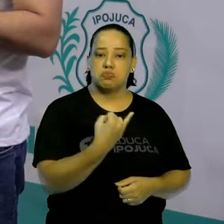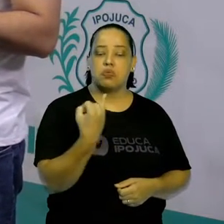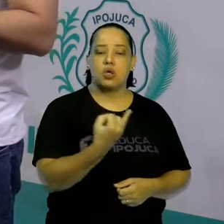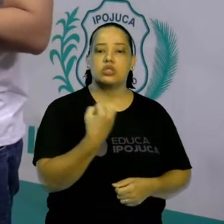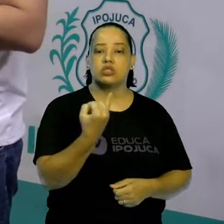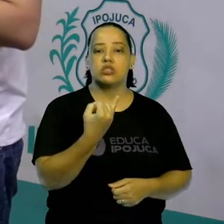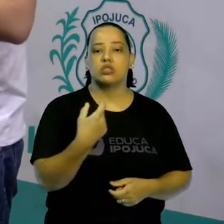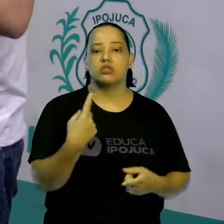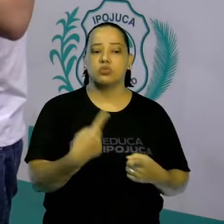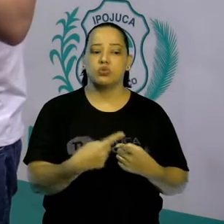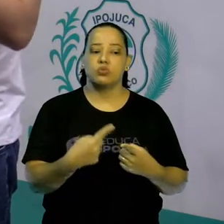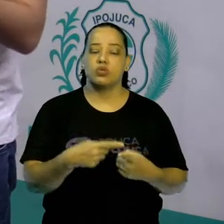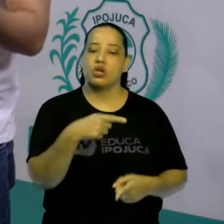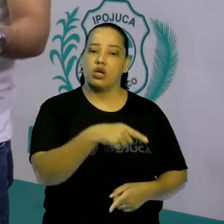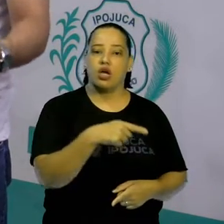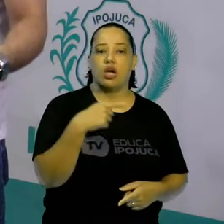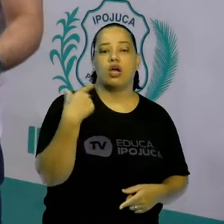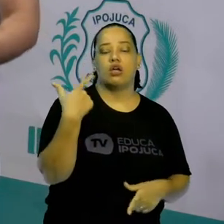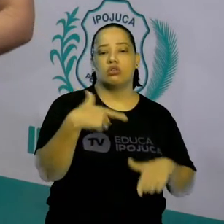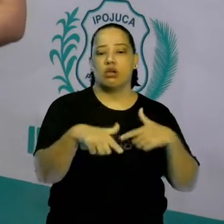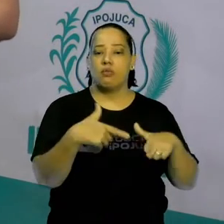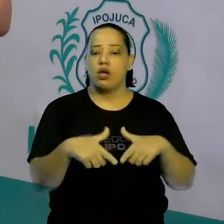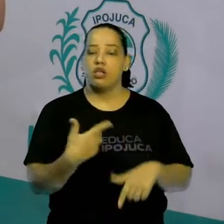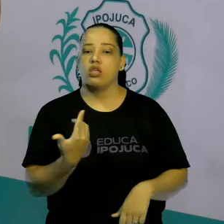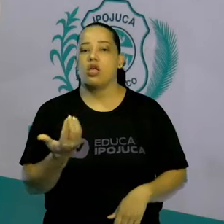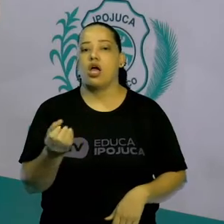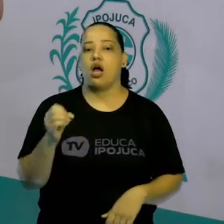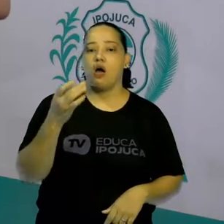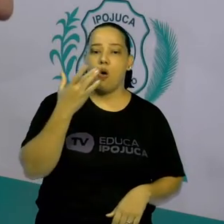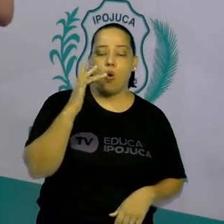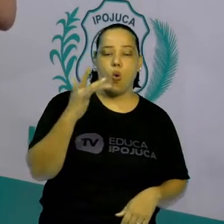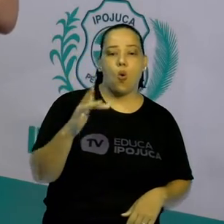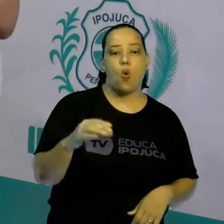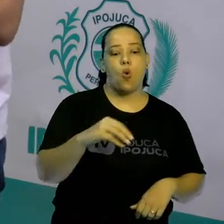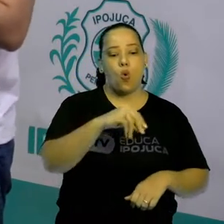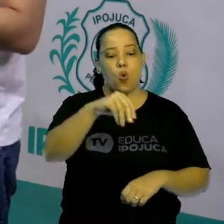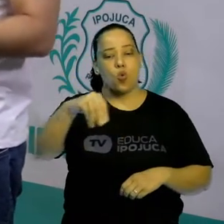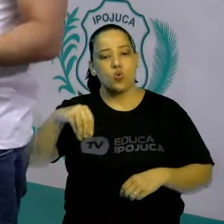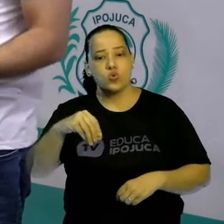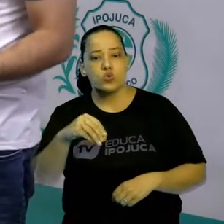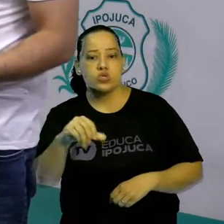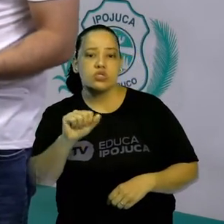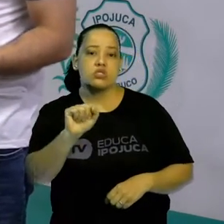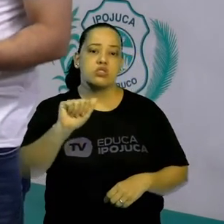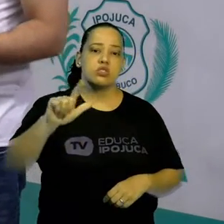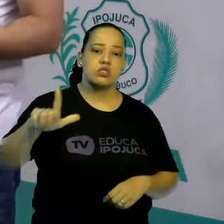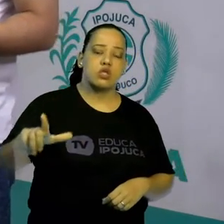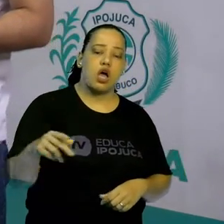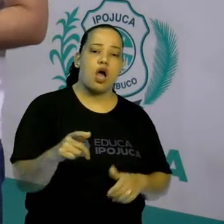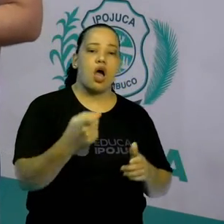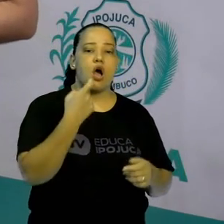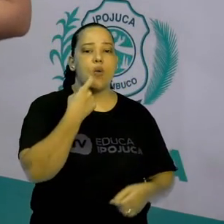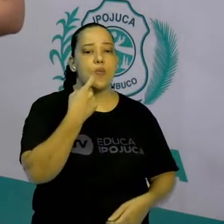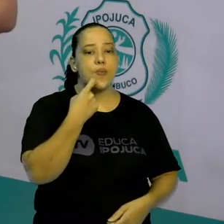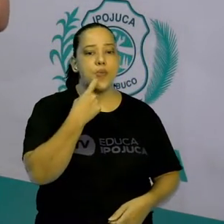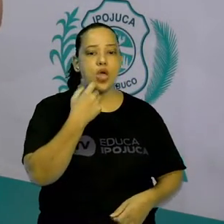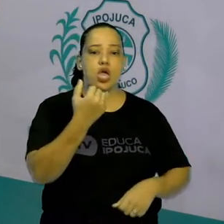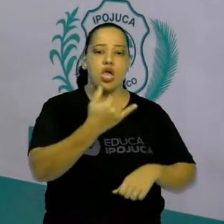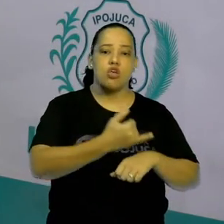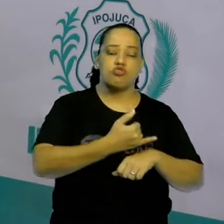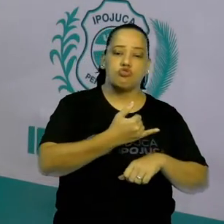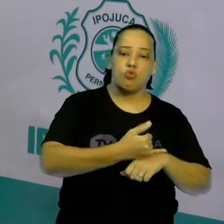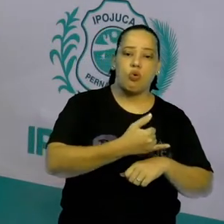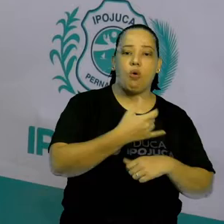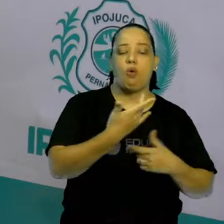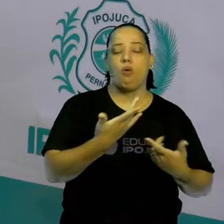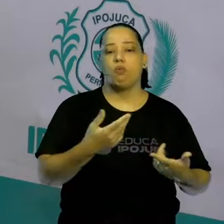Então, eles trabalhavam com o comércio do ouro, o comércio do sal, o comércio do peixe, também do cobre, tá